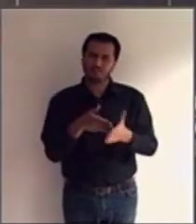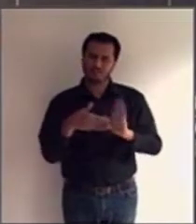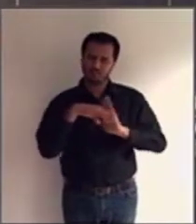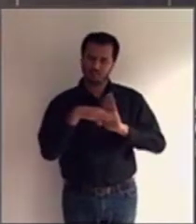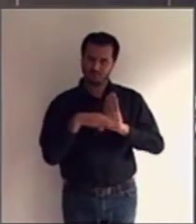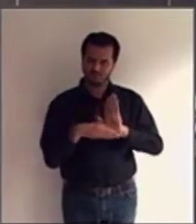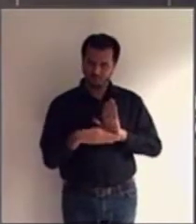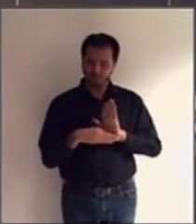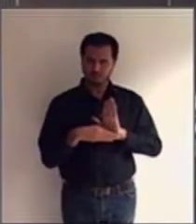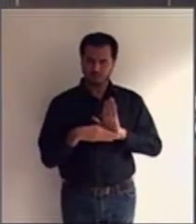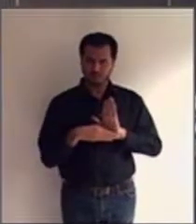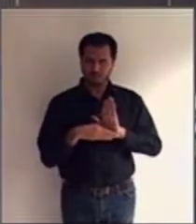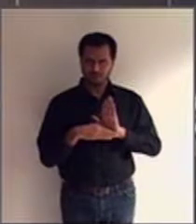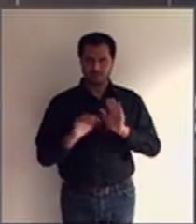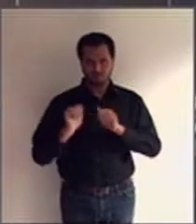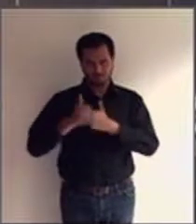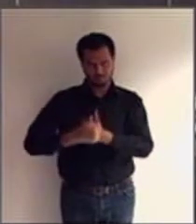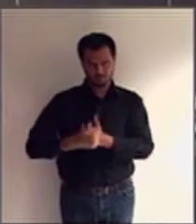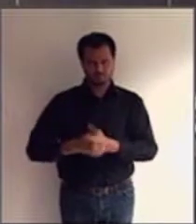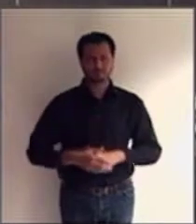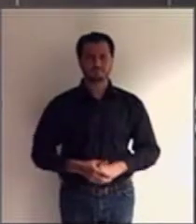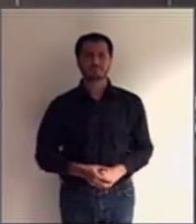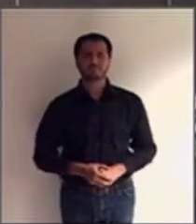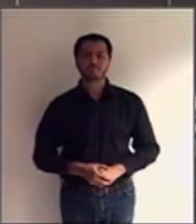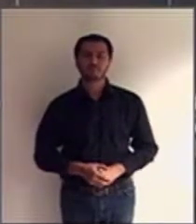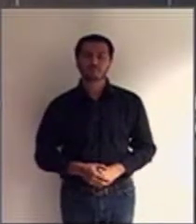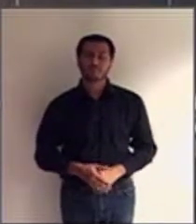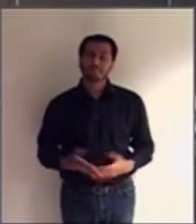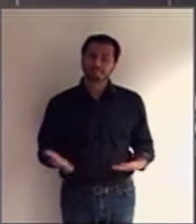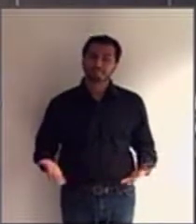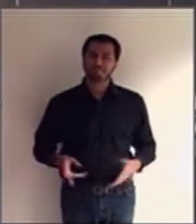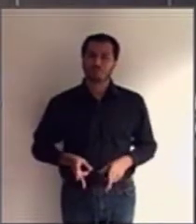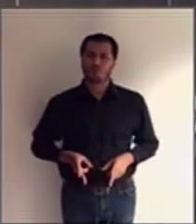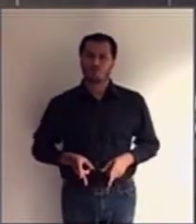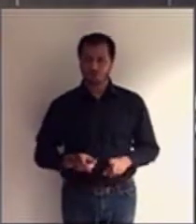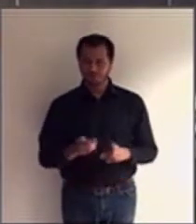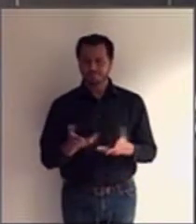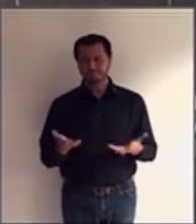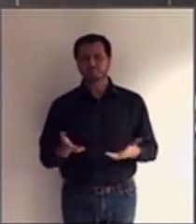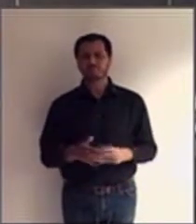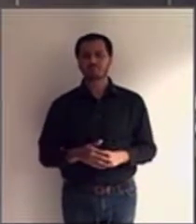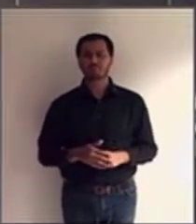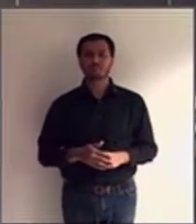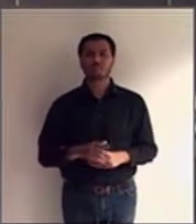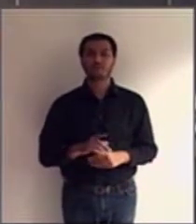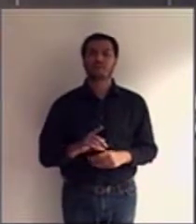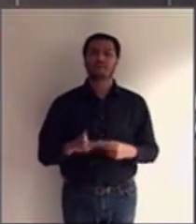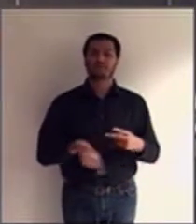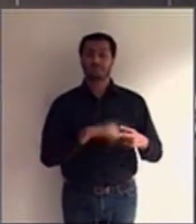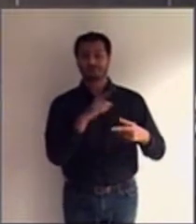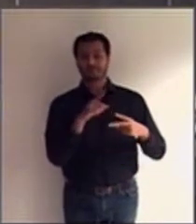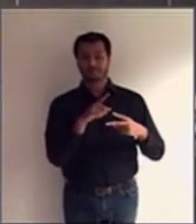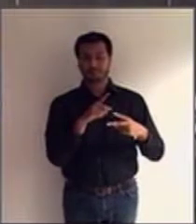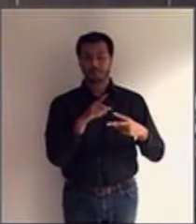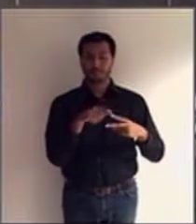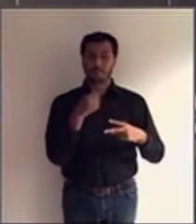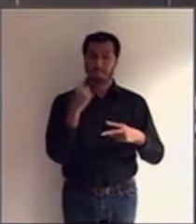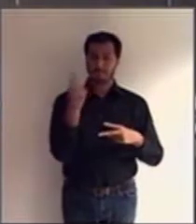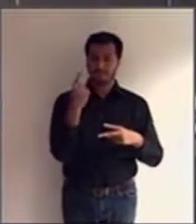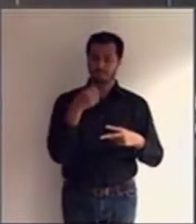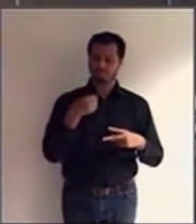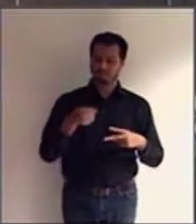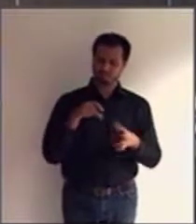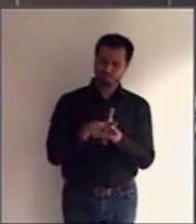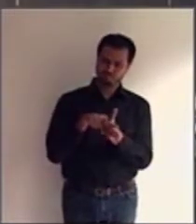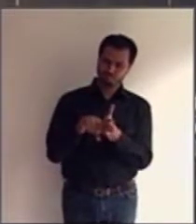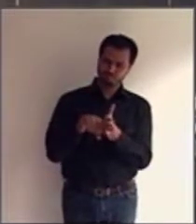Bem, dando continuidade a isso, após esse interrogatório, o interditando,